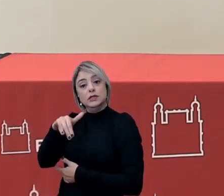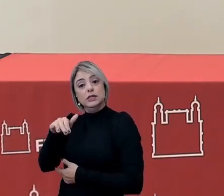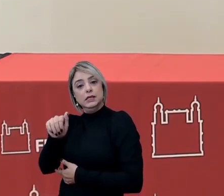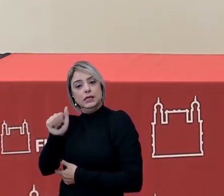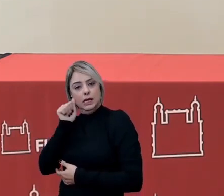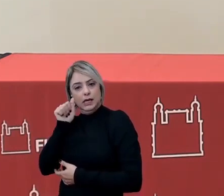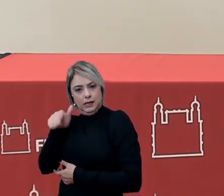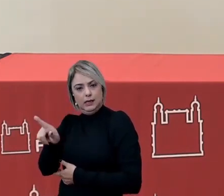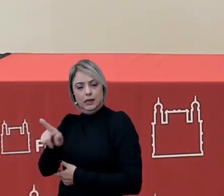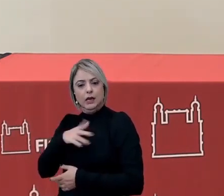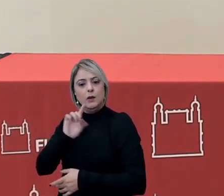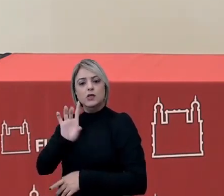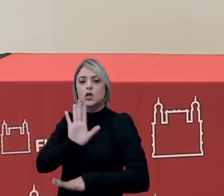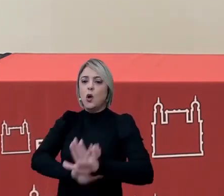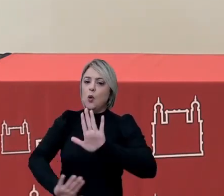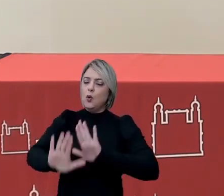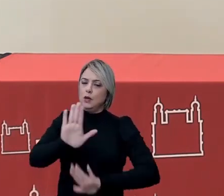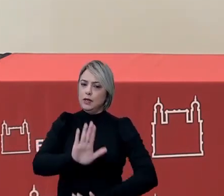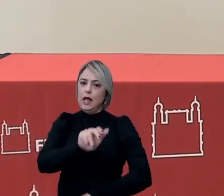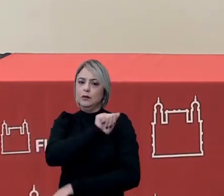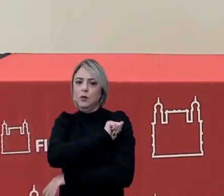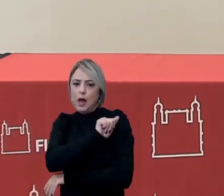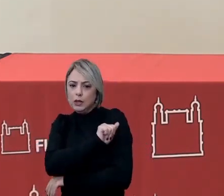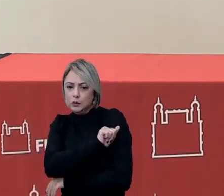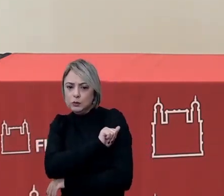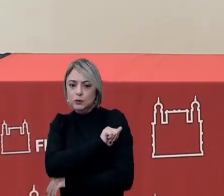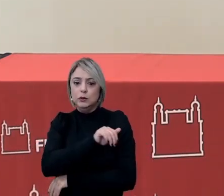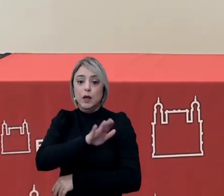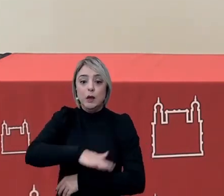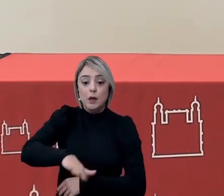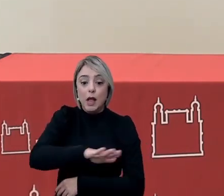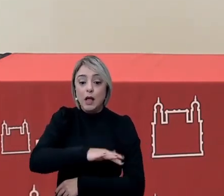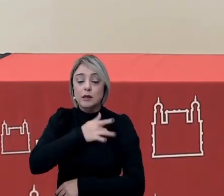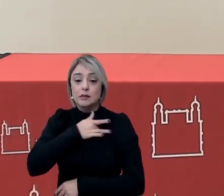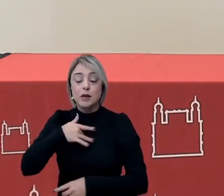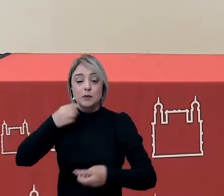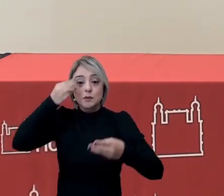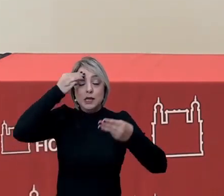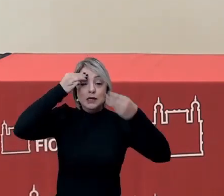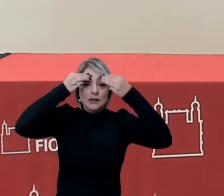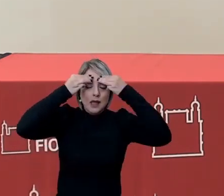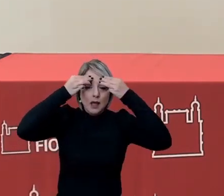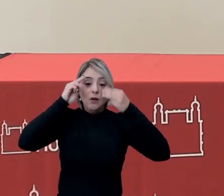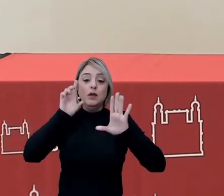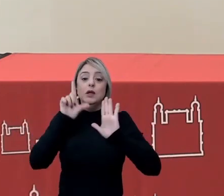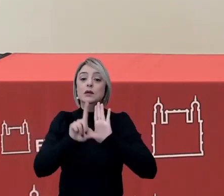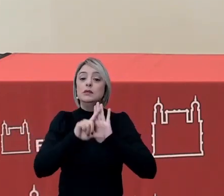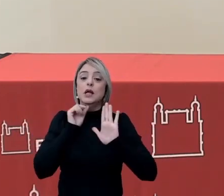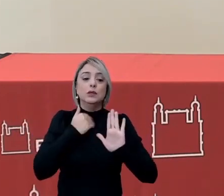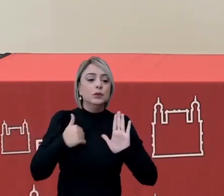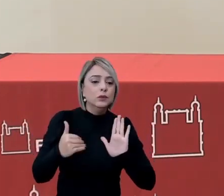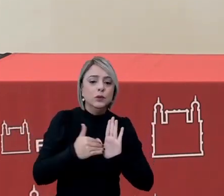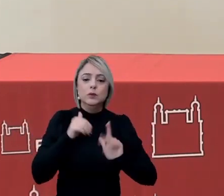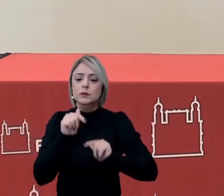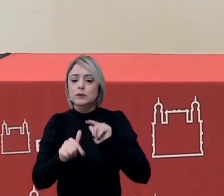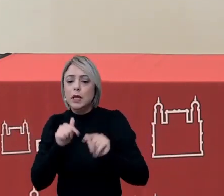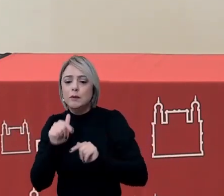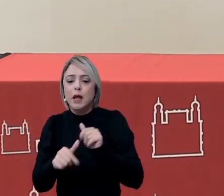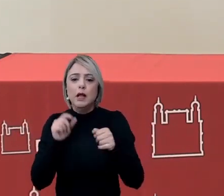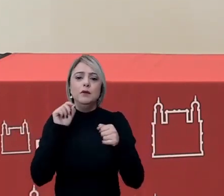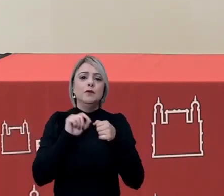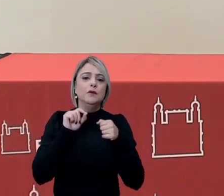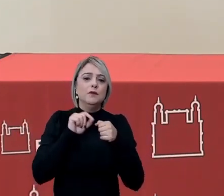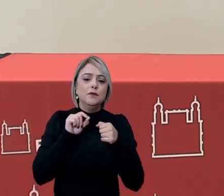que era não só o cuidado aqui aos discentes no campo da saúde mental e aí eu destaco todo o trabalho que vem sendo